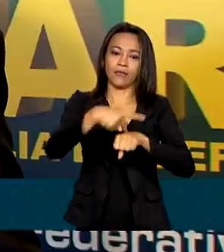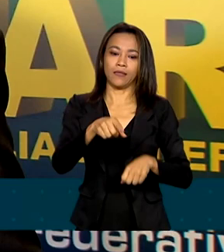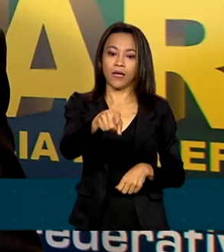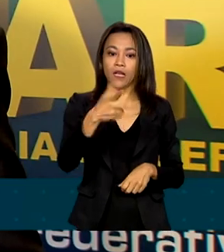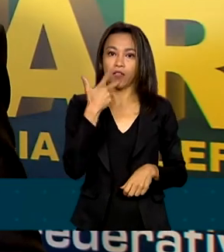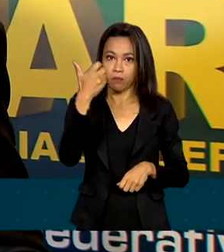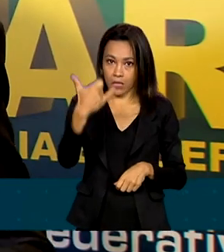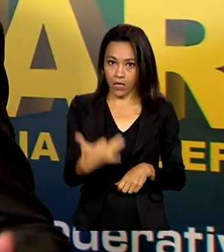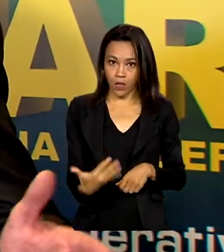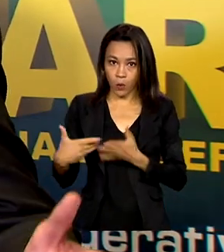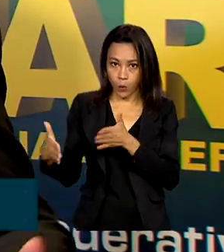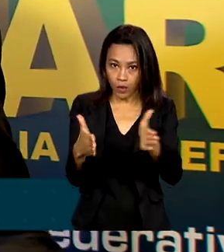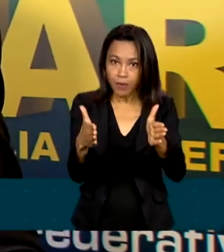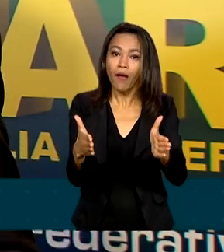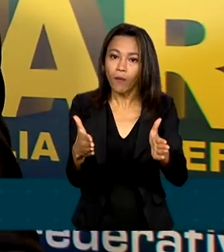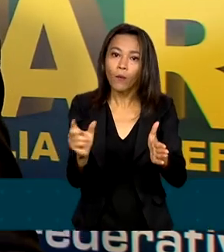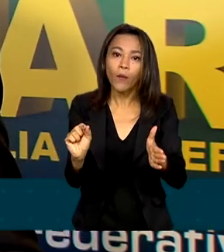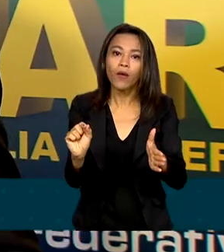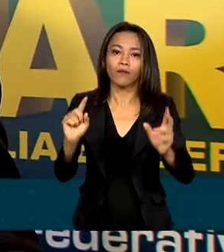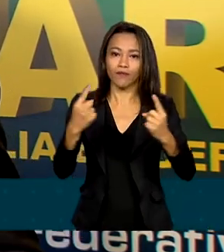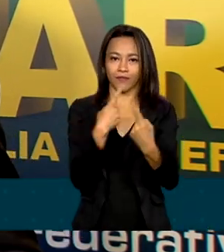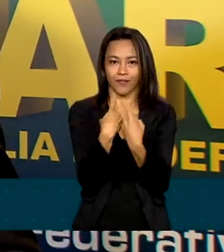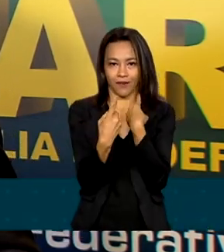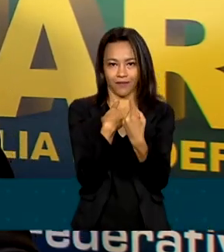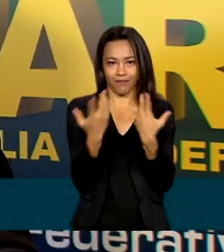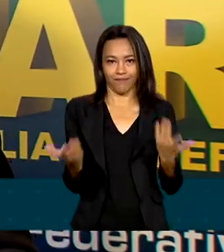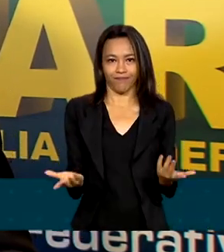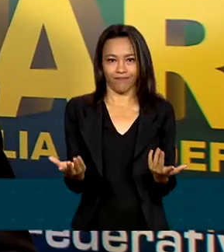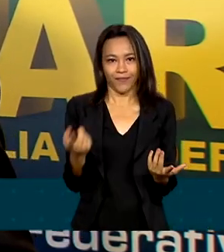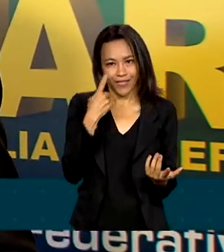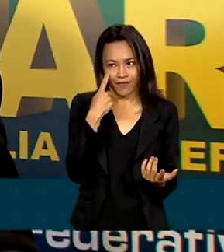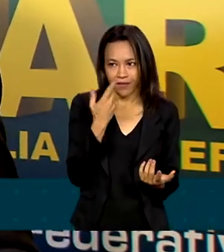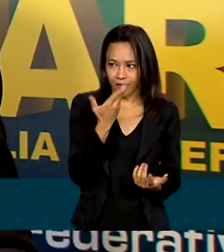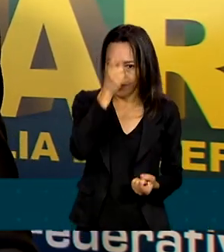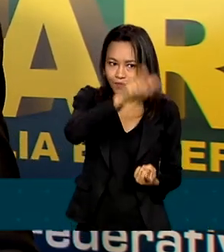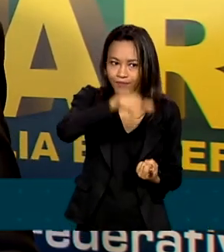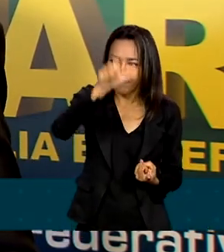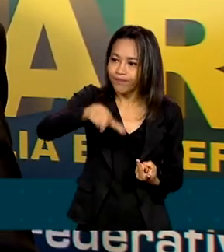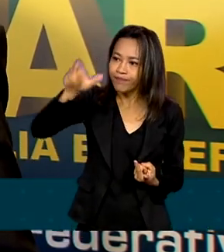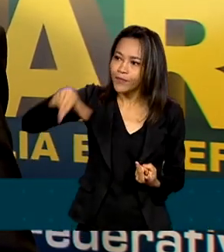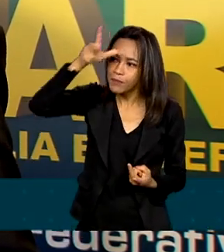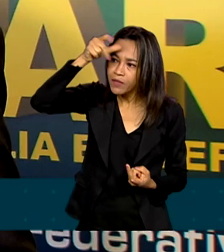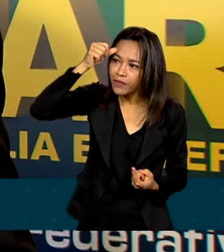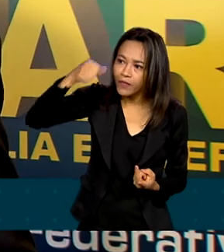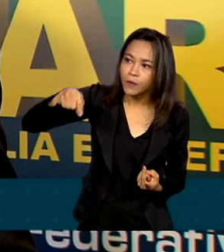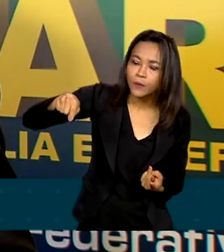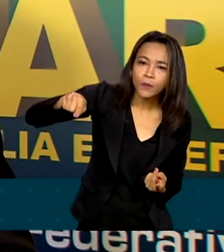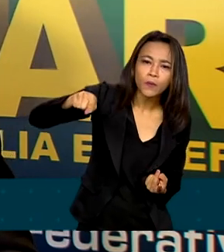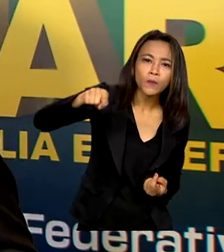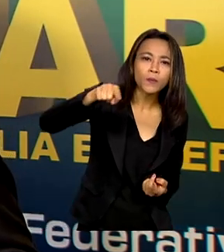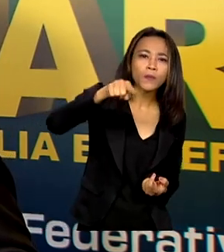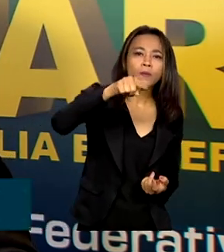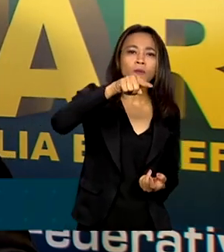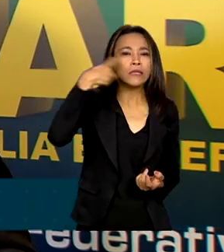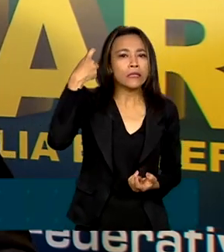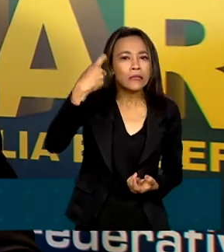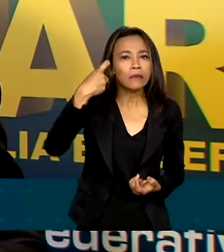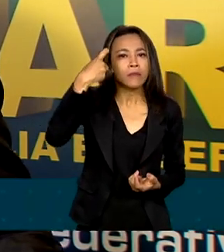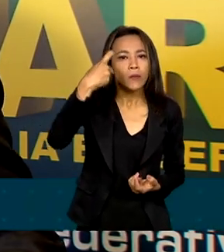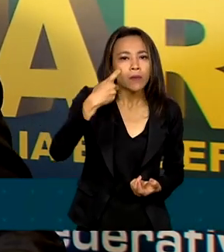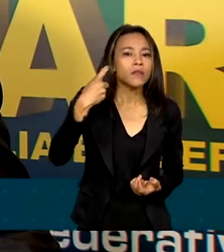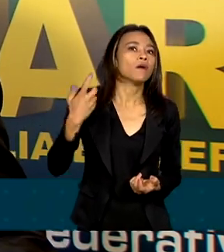diálogo. Você vê que aqui os prefeitos eram um dos setores de preocupação.